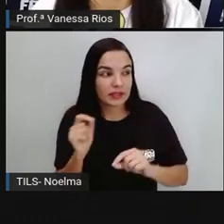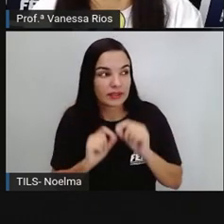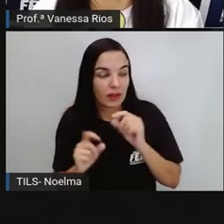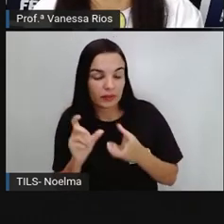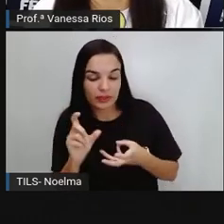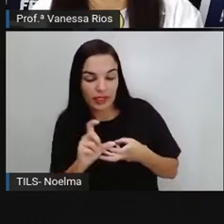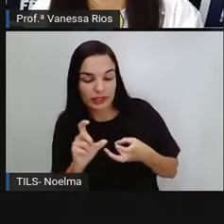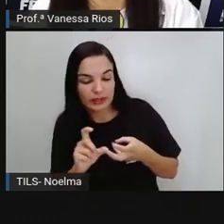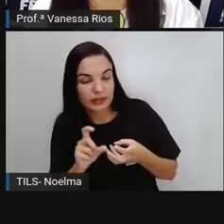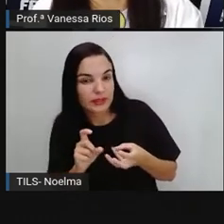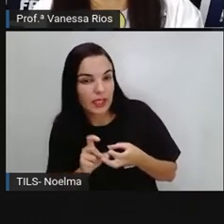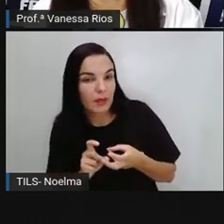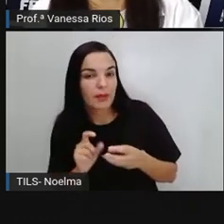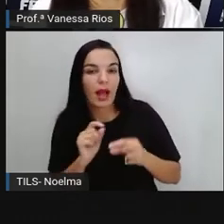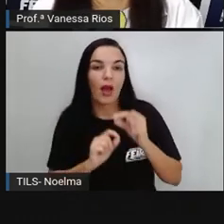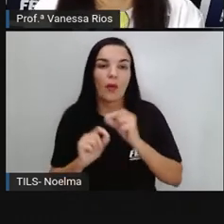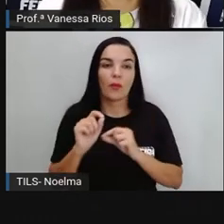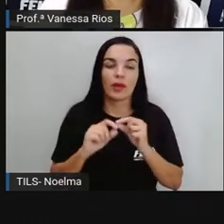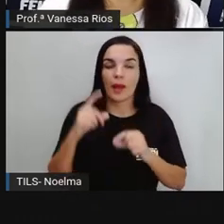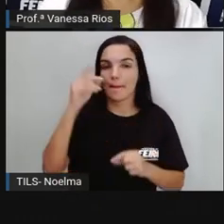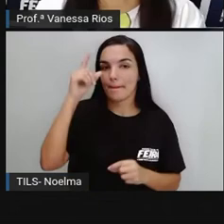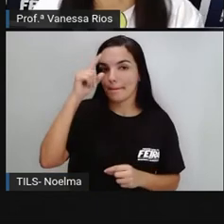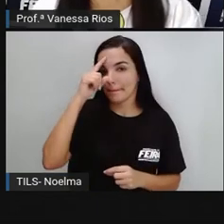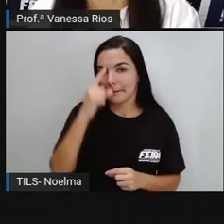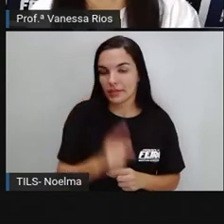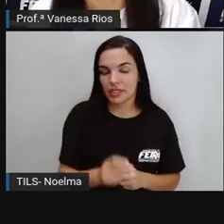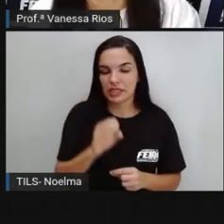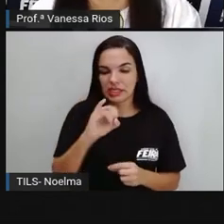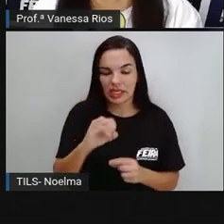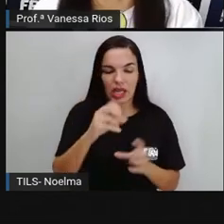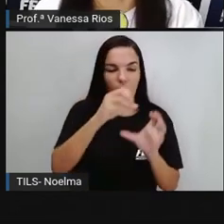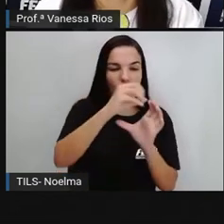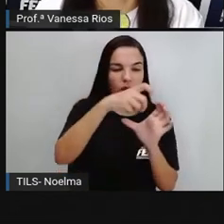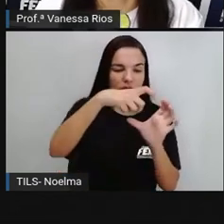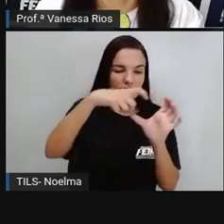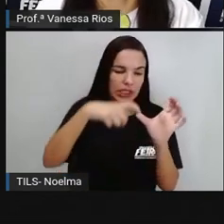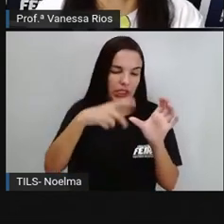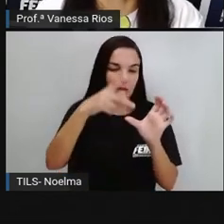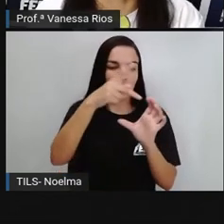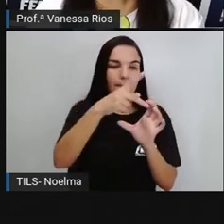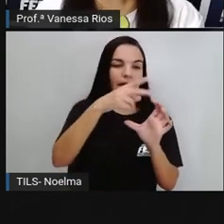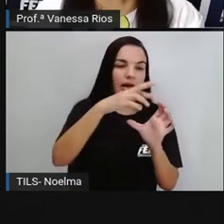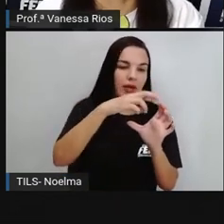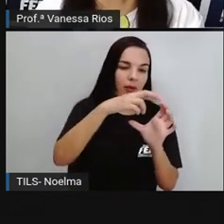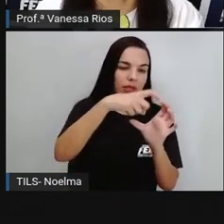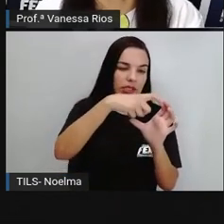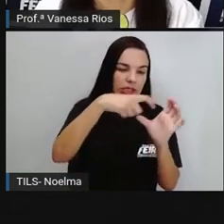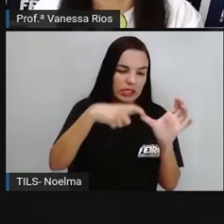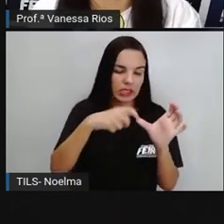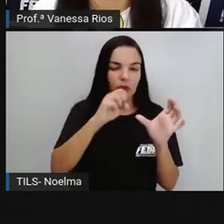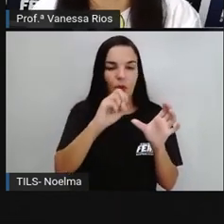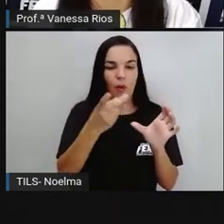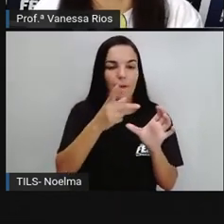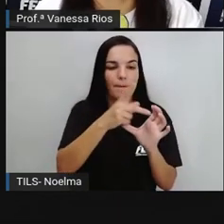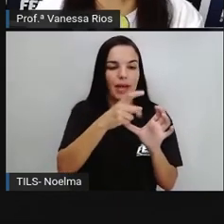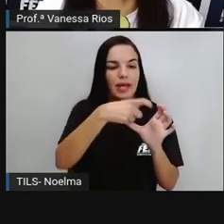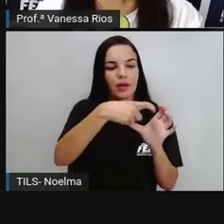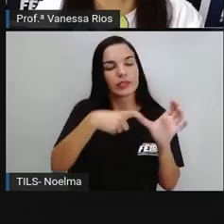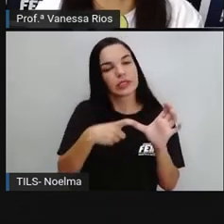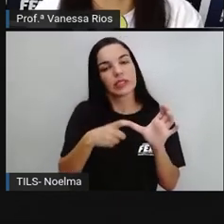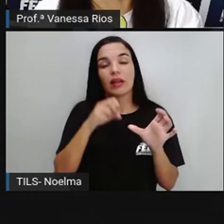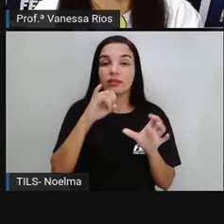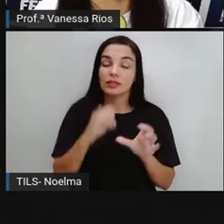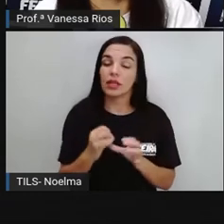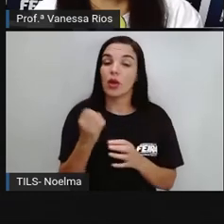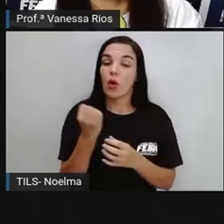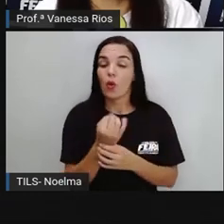e determinar se é paroxítona, oxítona, proparoxítona, contando última, penúltima